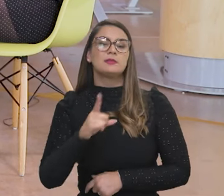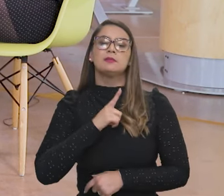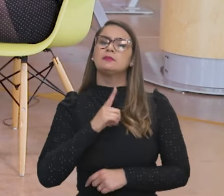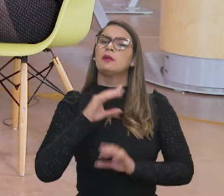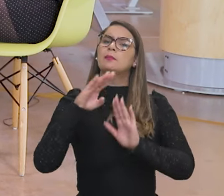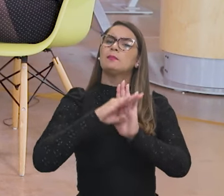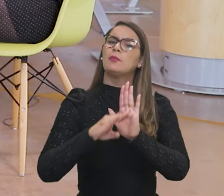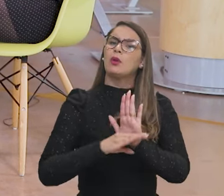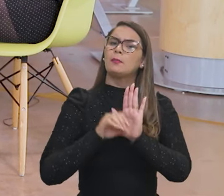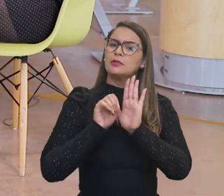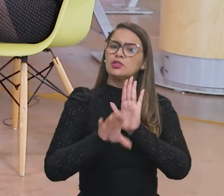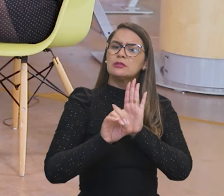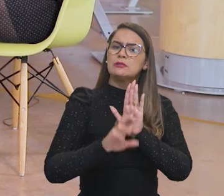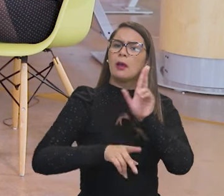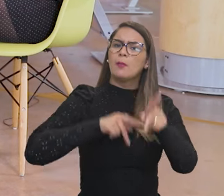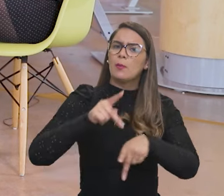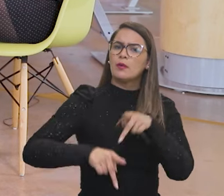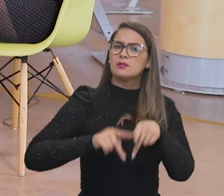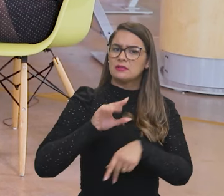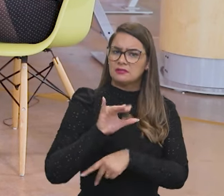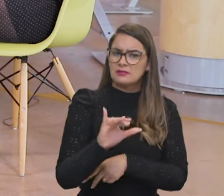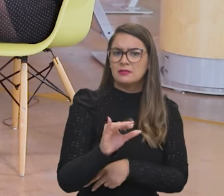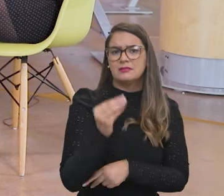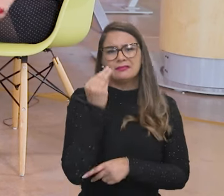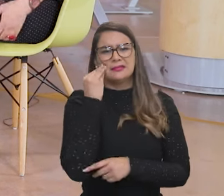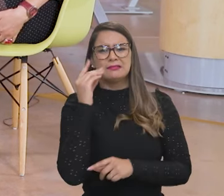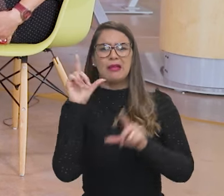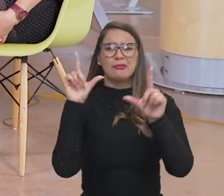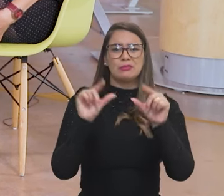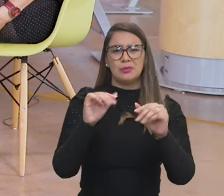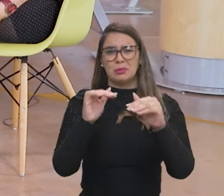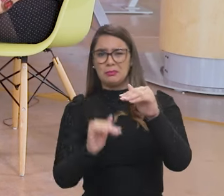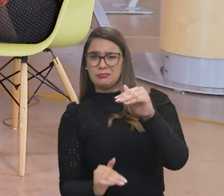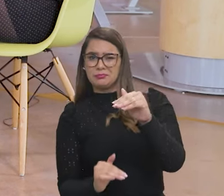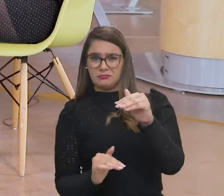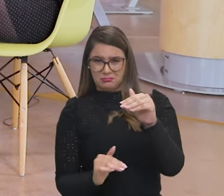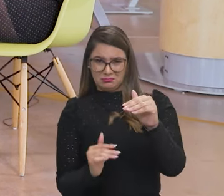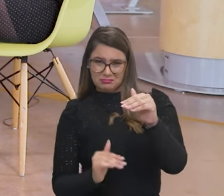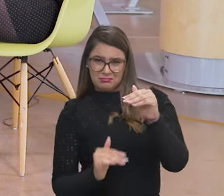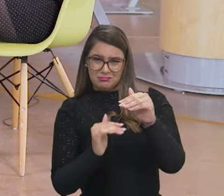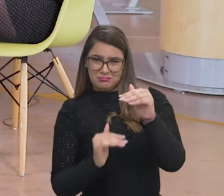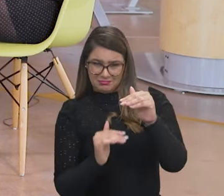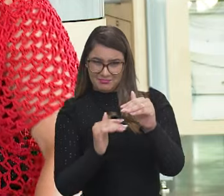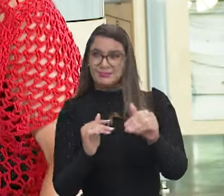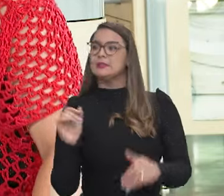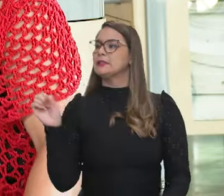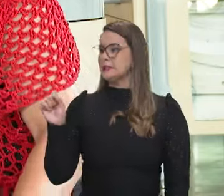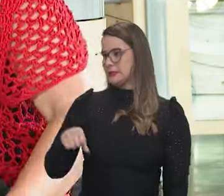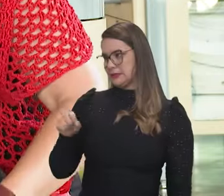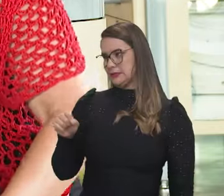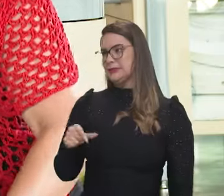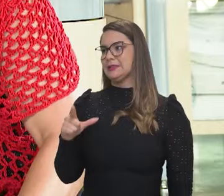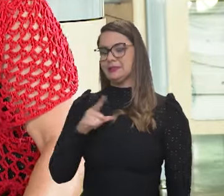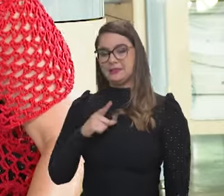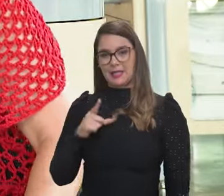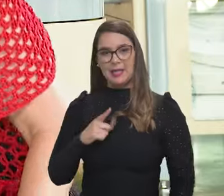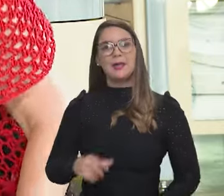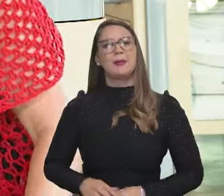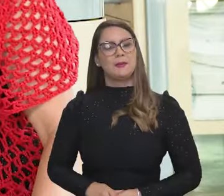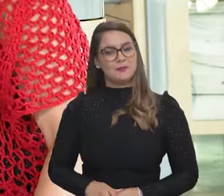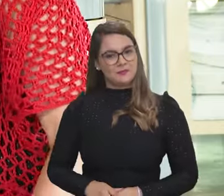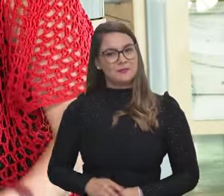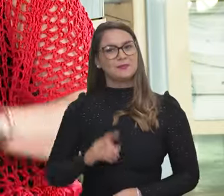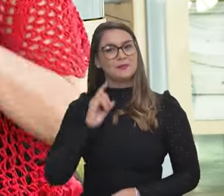Para isso existe o programa de popularização da ciência, para diminuir essas desigualdades? Sim, sim. Nós estamos...